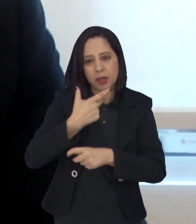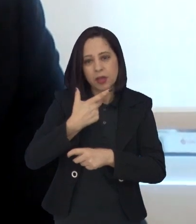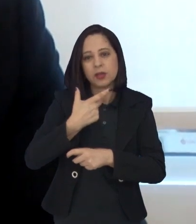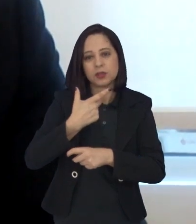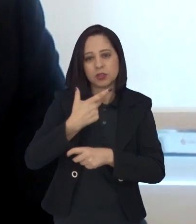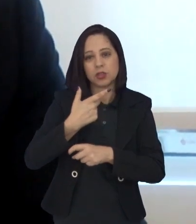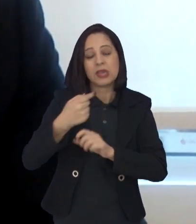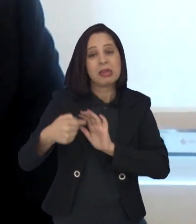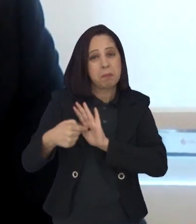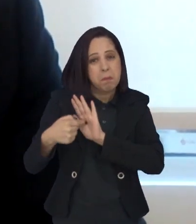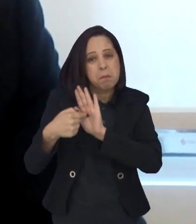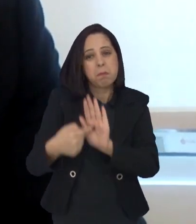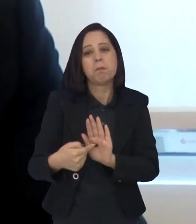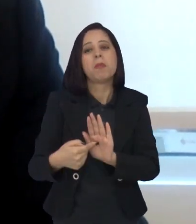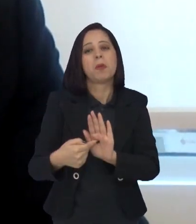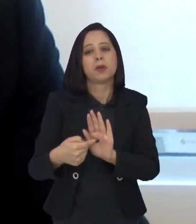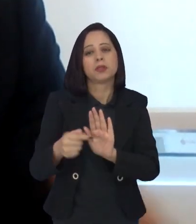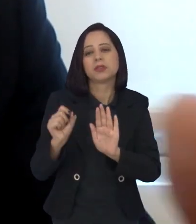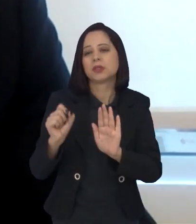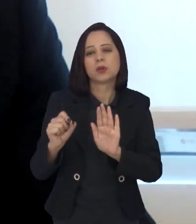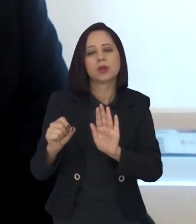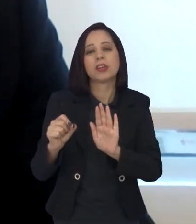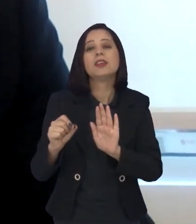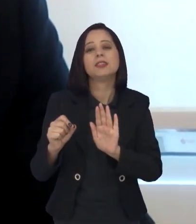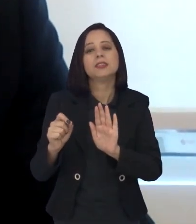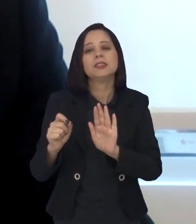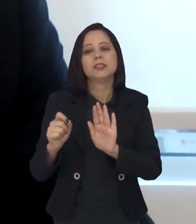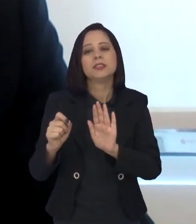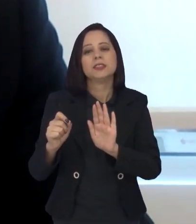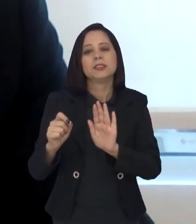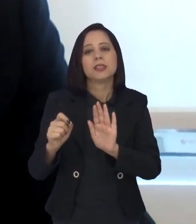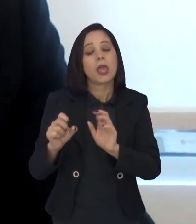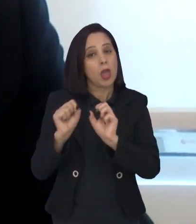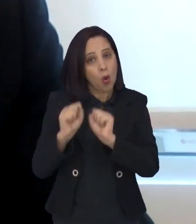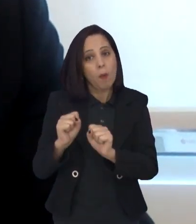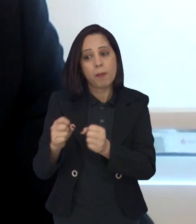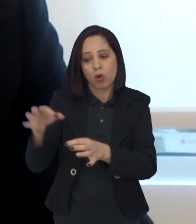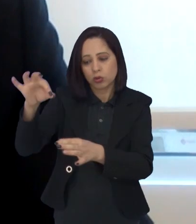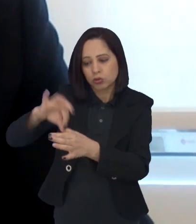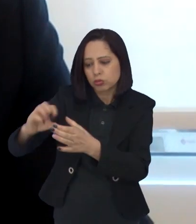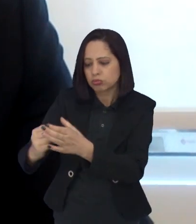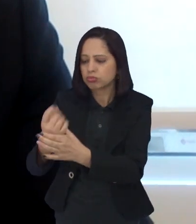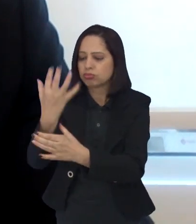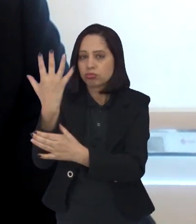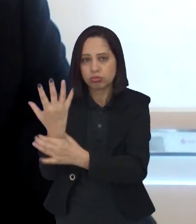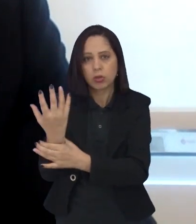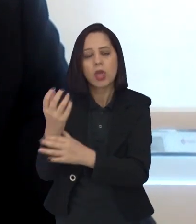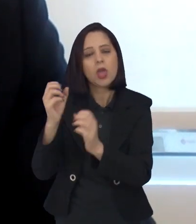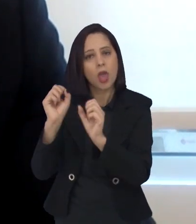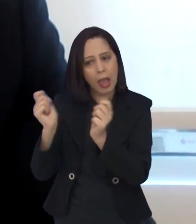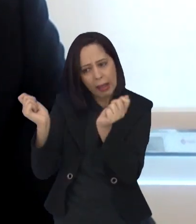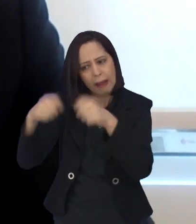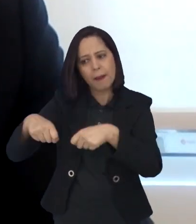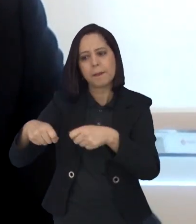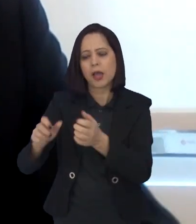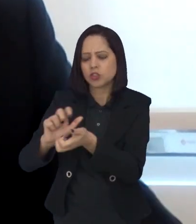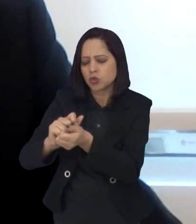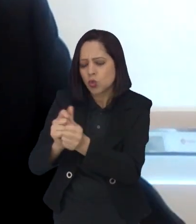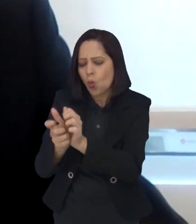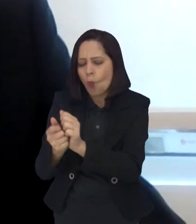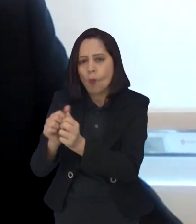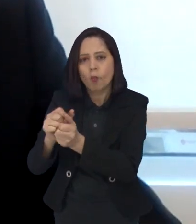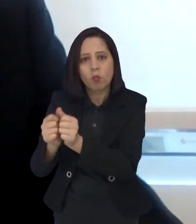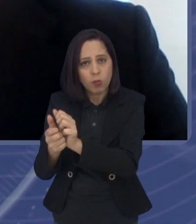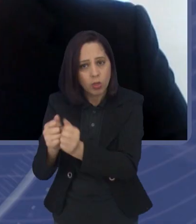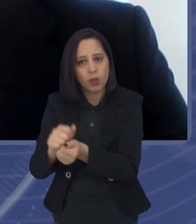demonstram também uma capacidade de cultivo e extração da medicação, esses pacientes têm